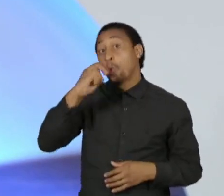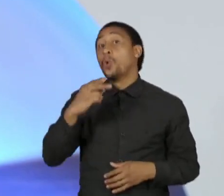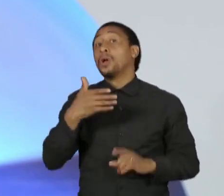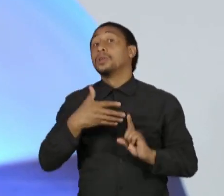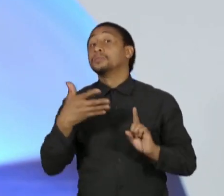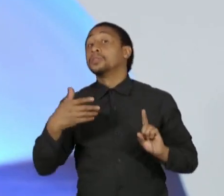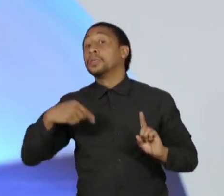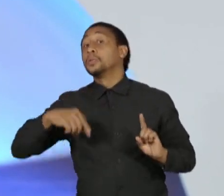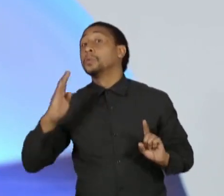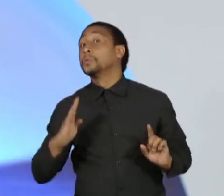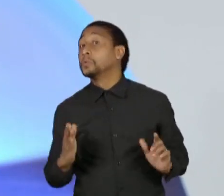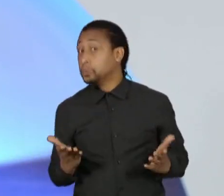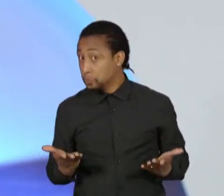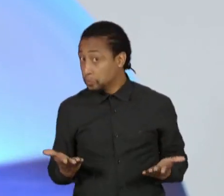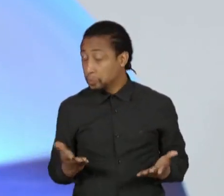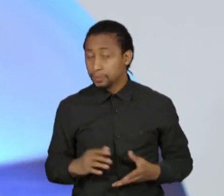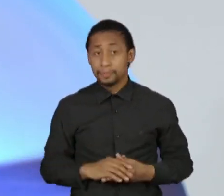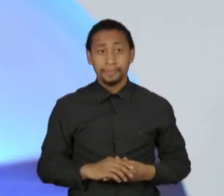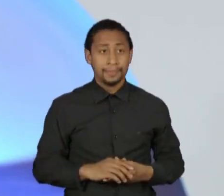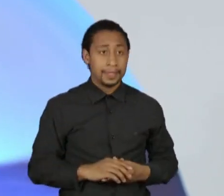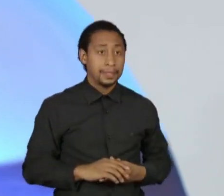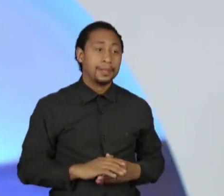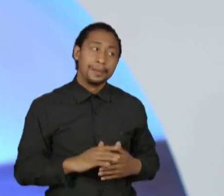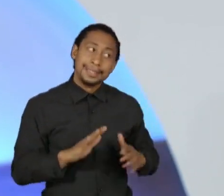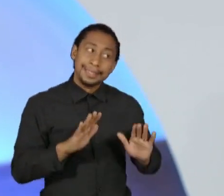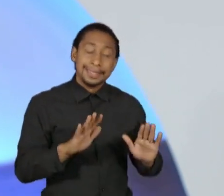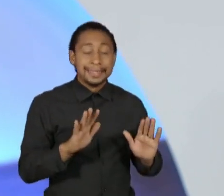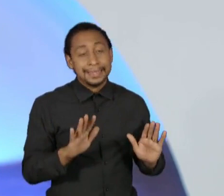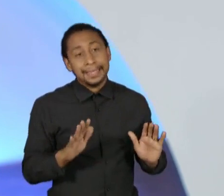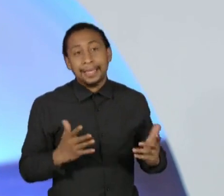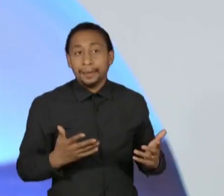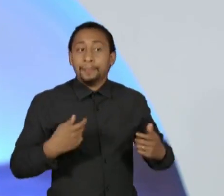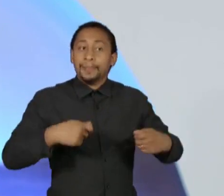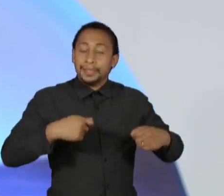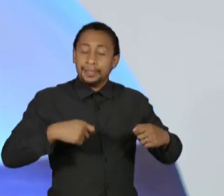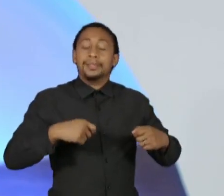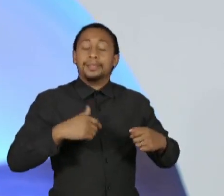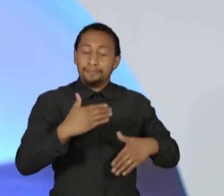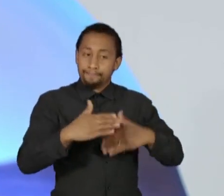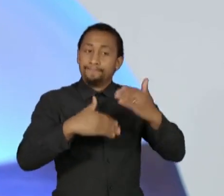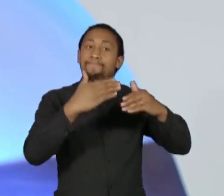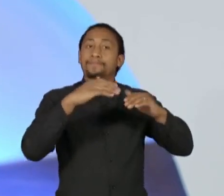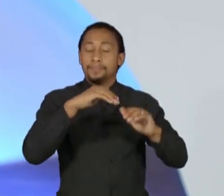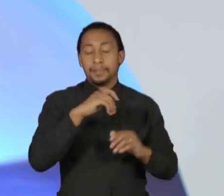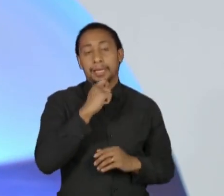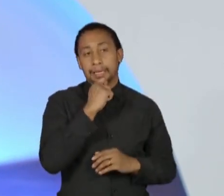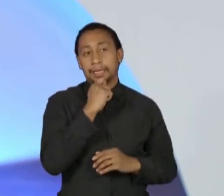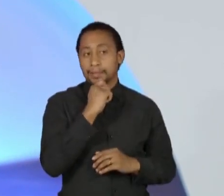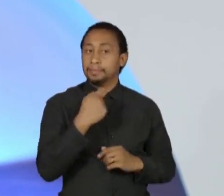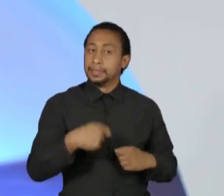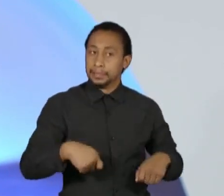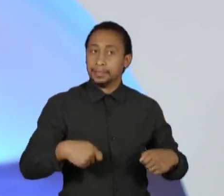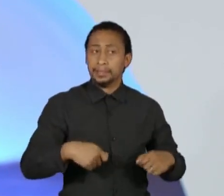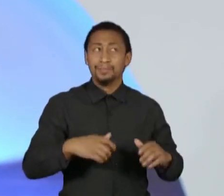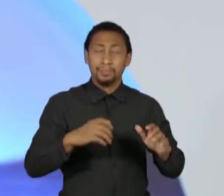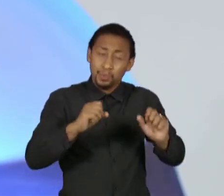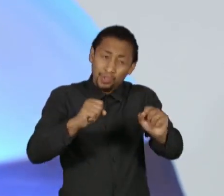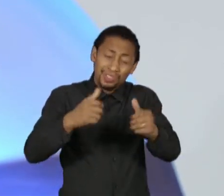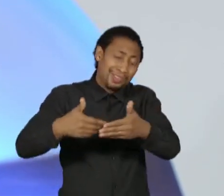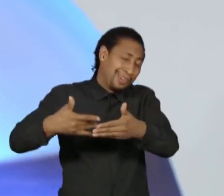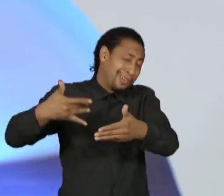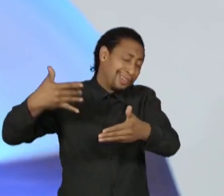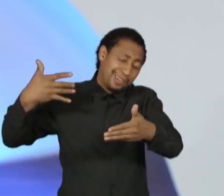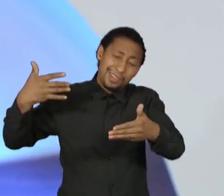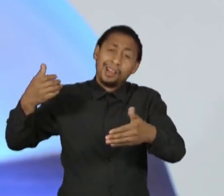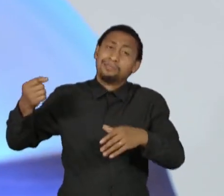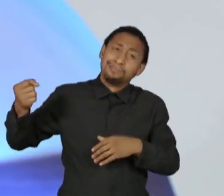a gente precisa ainda de mais chão para isso. Por mais que isso já deveria ter acontecido há muito tempo,